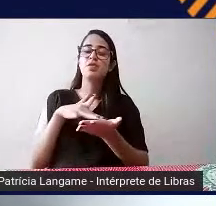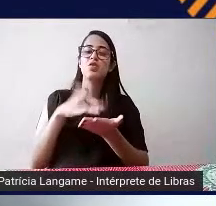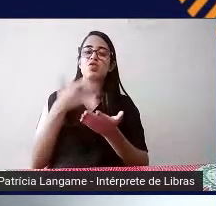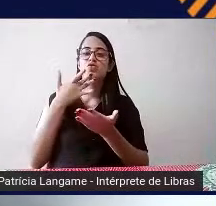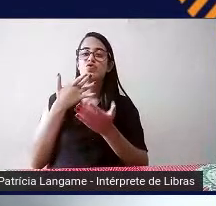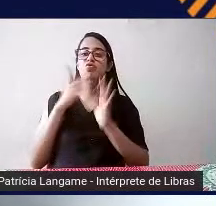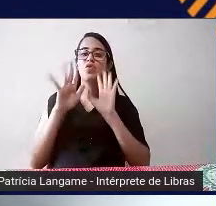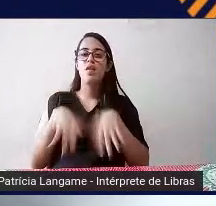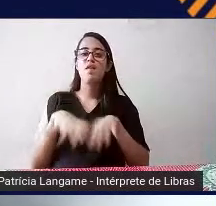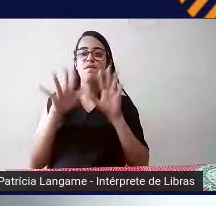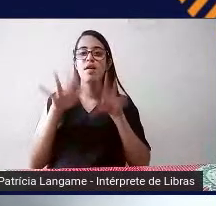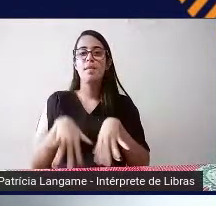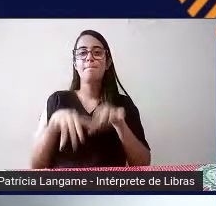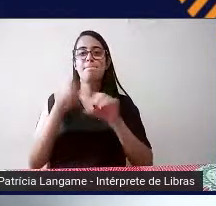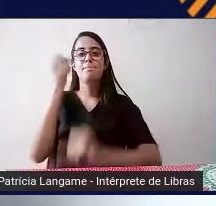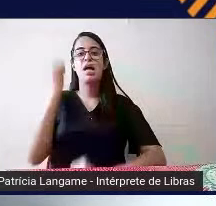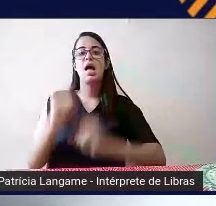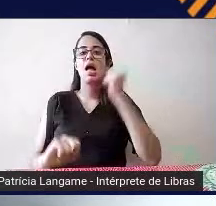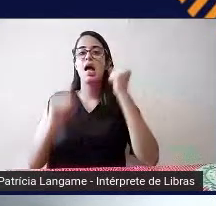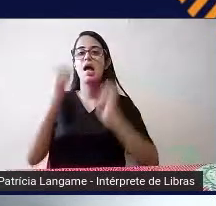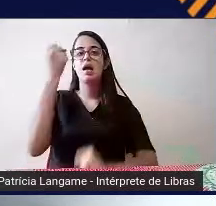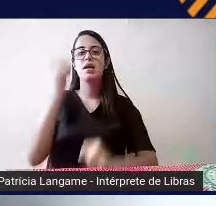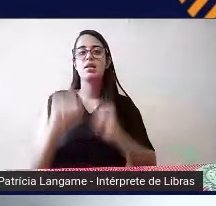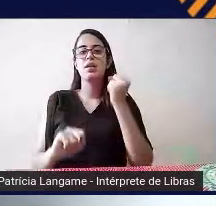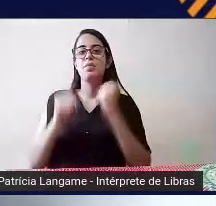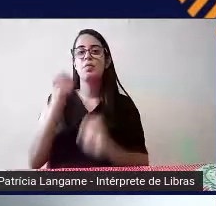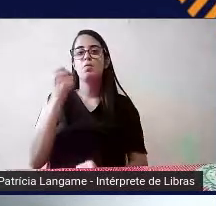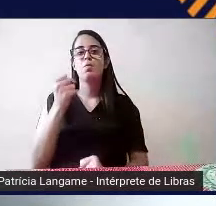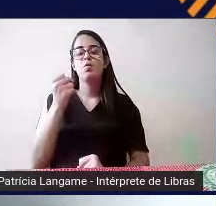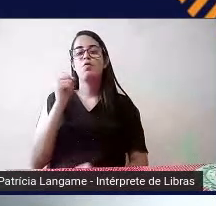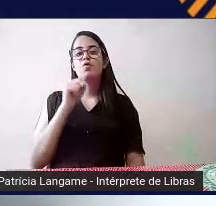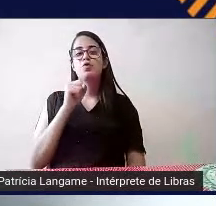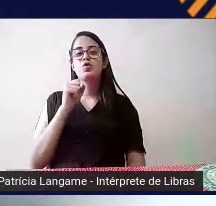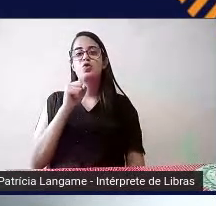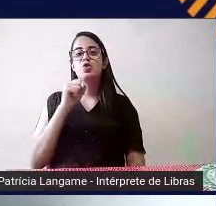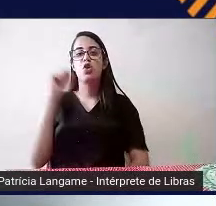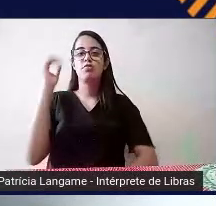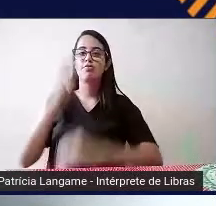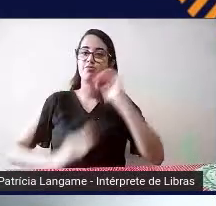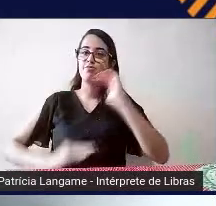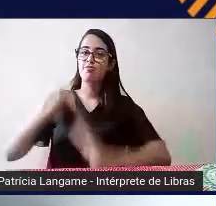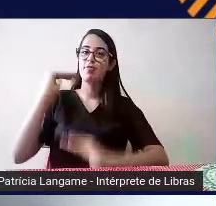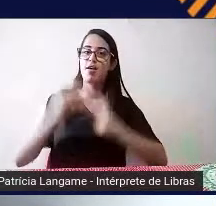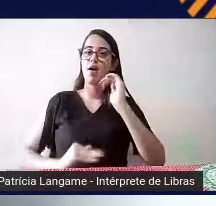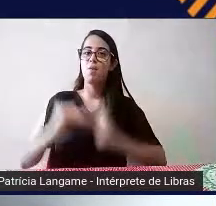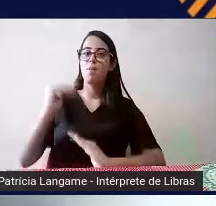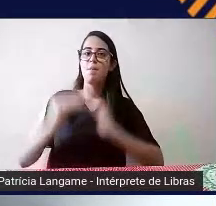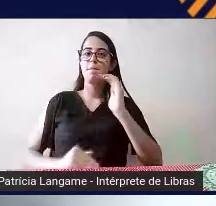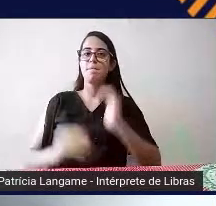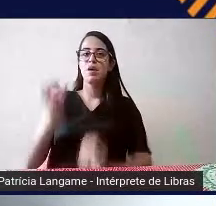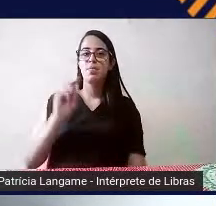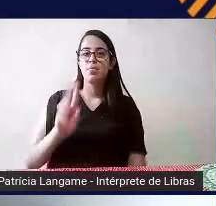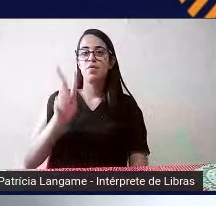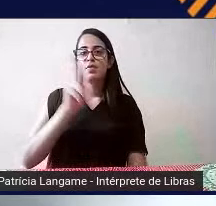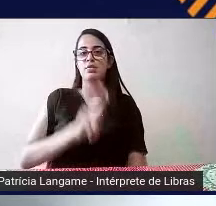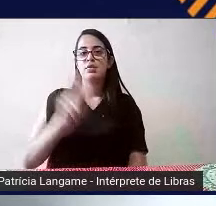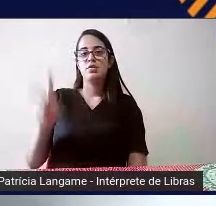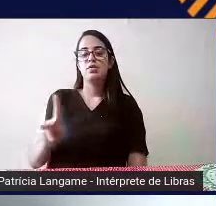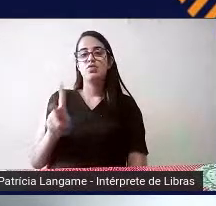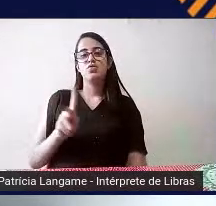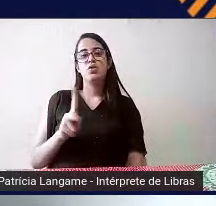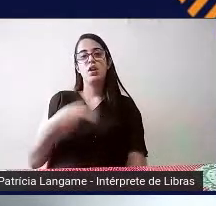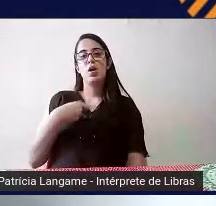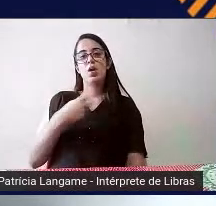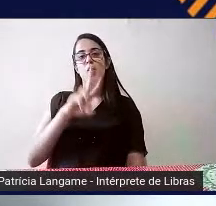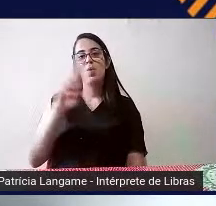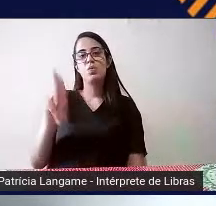Perkins mas para o profissional transcritor ou para o professor em geral a gente utiliza aqui no Brasil um software